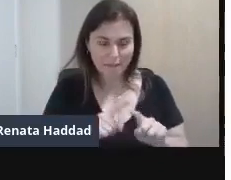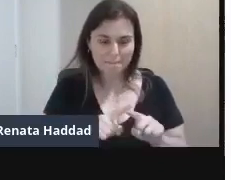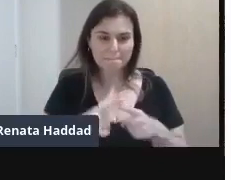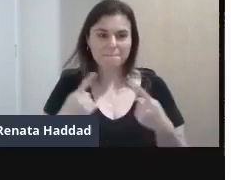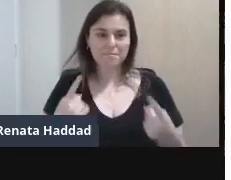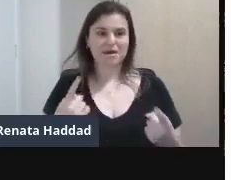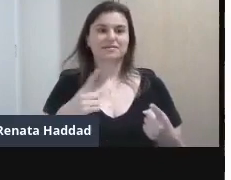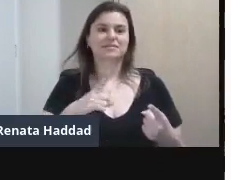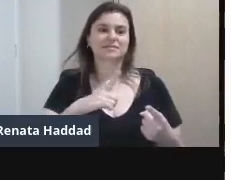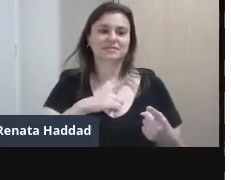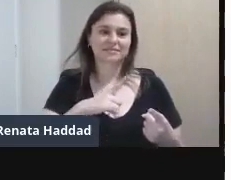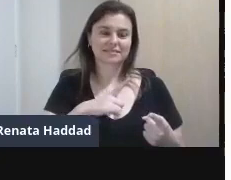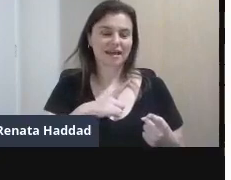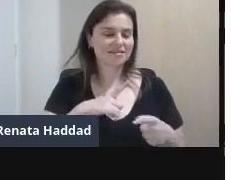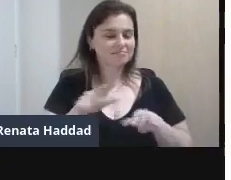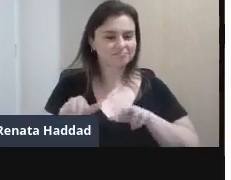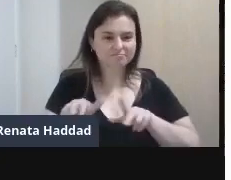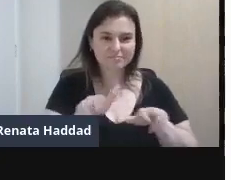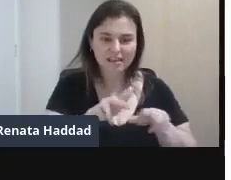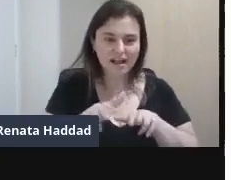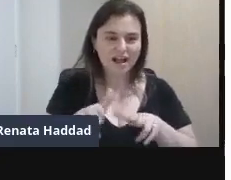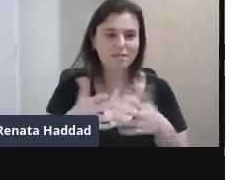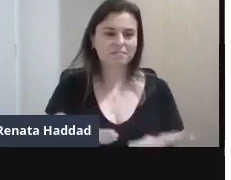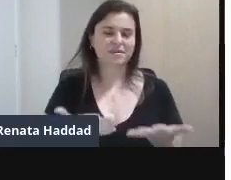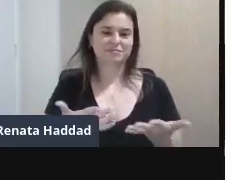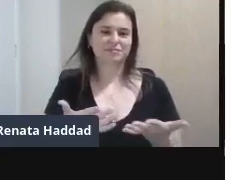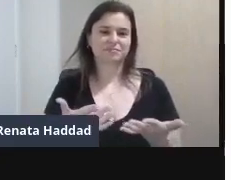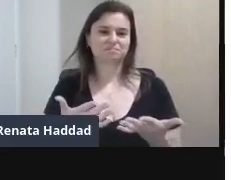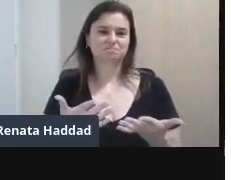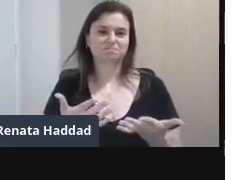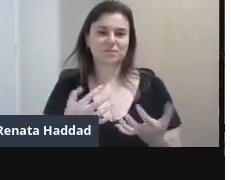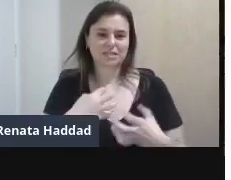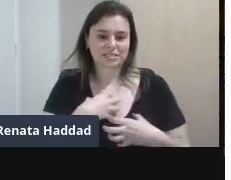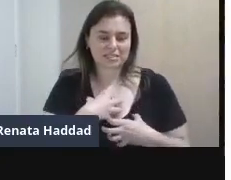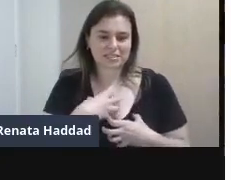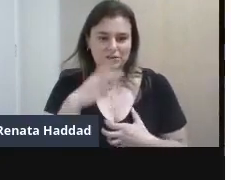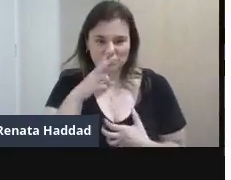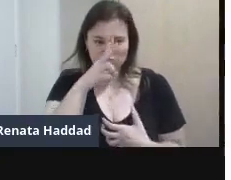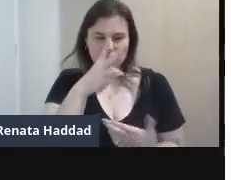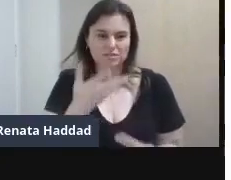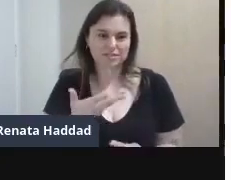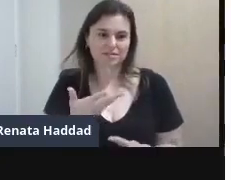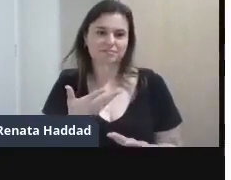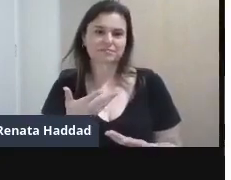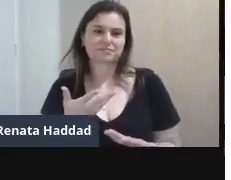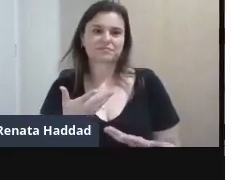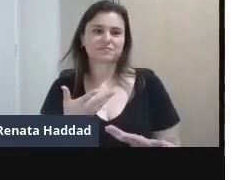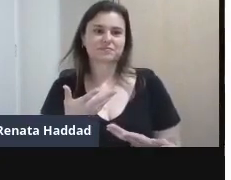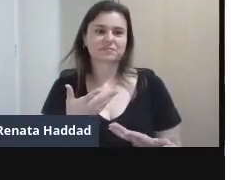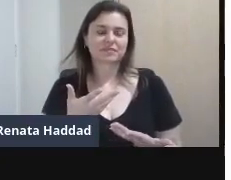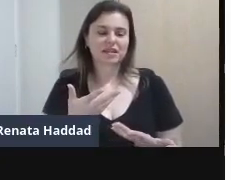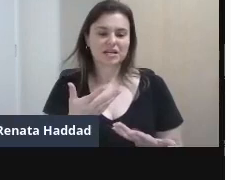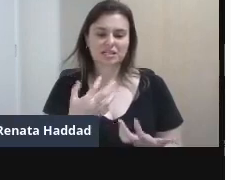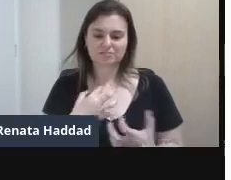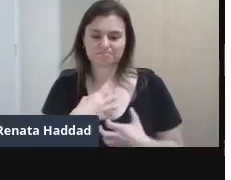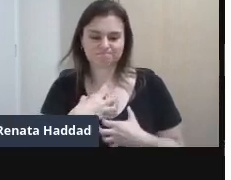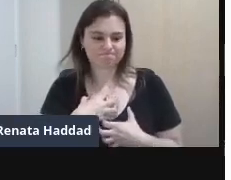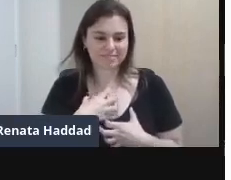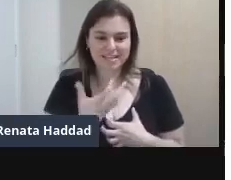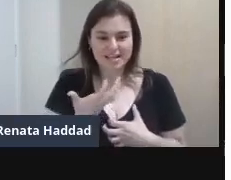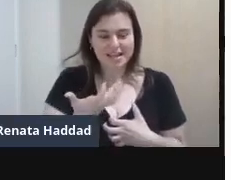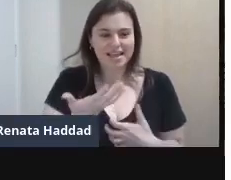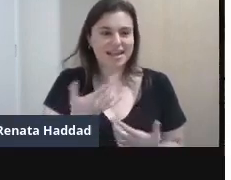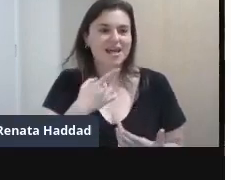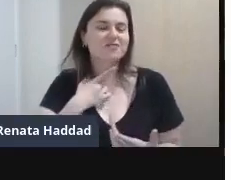tem ali A mesma A mesma voracidade A mesma força A mesma intenção De